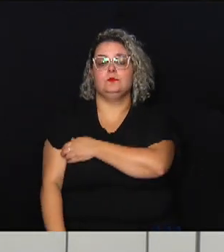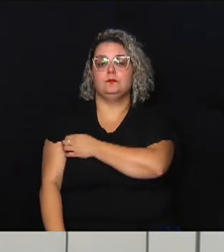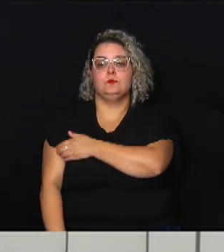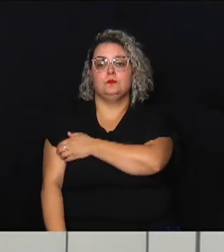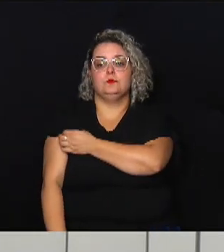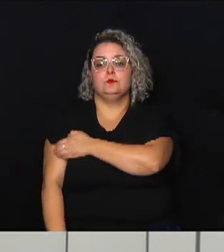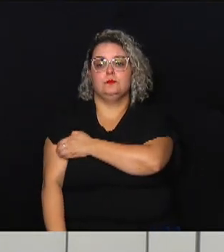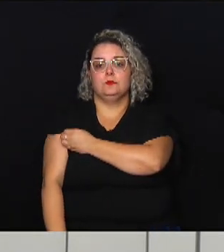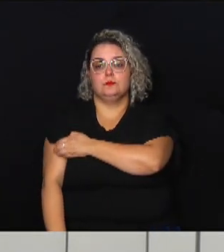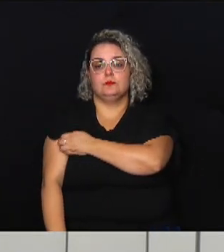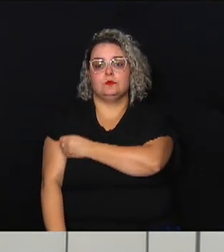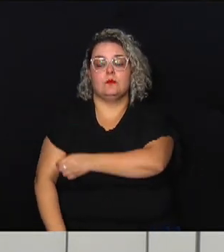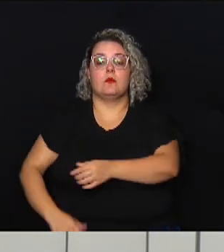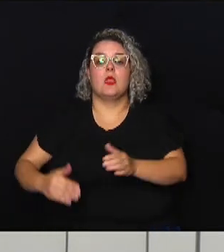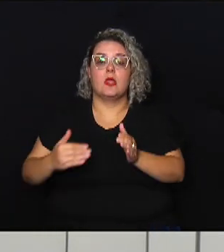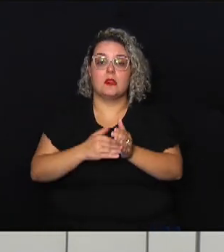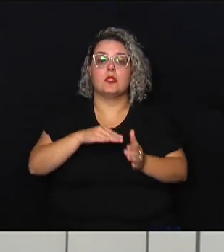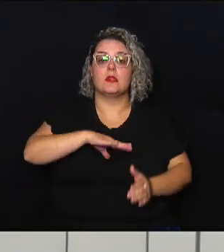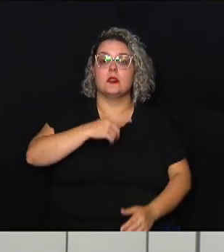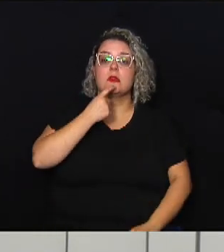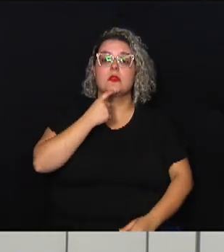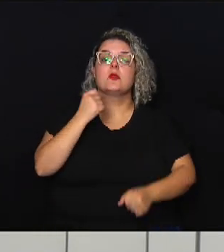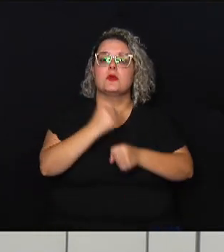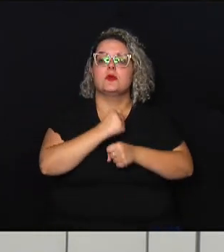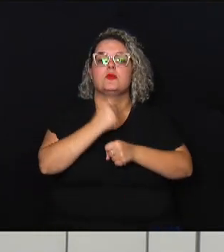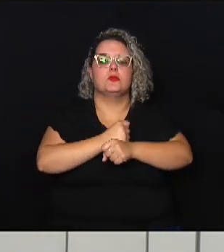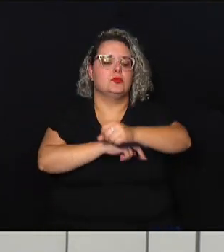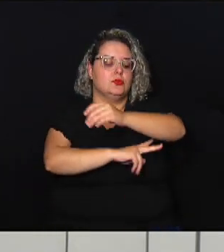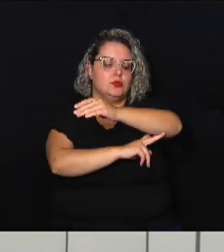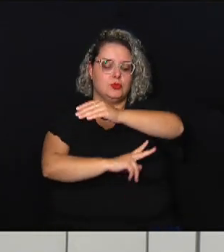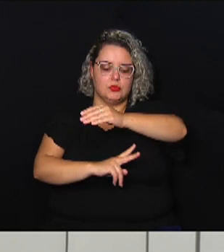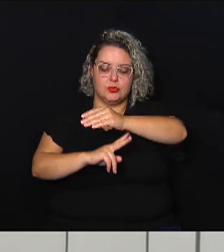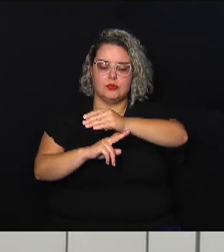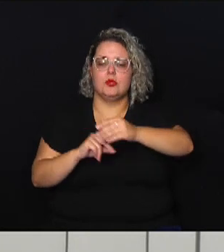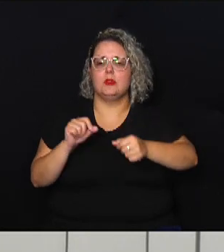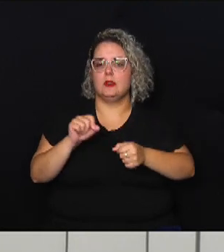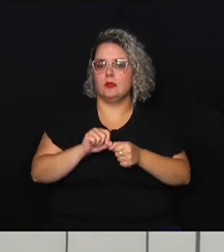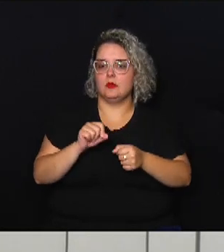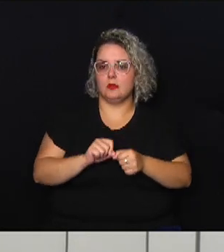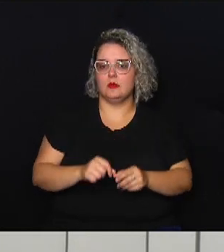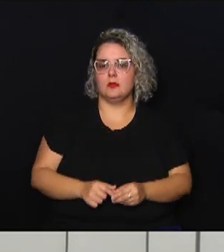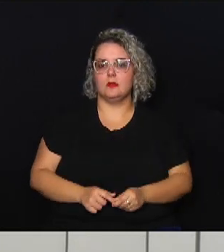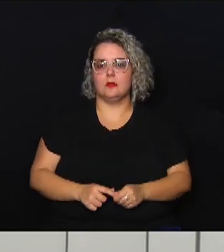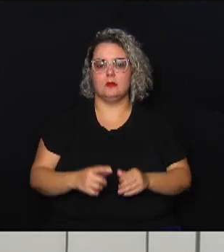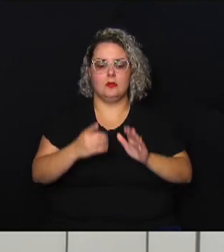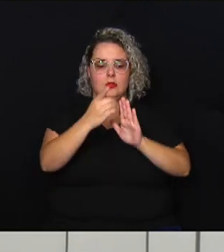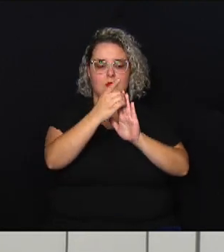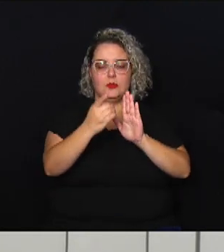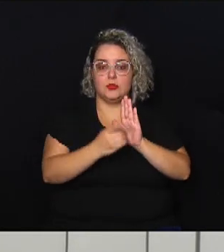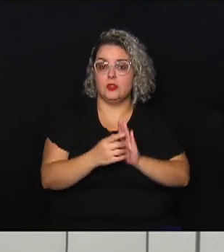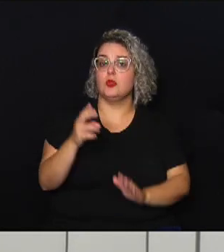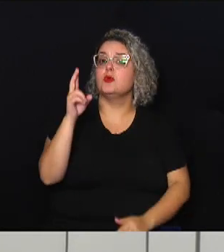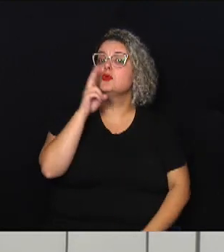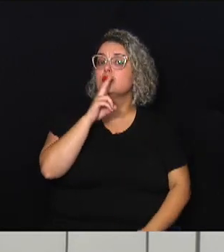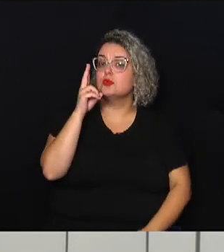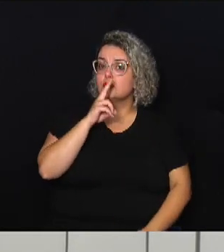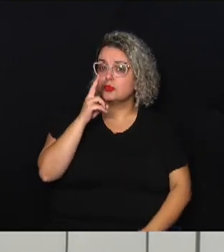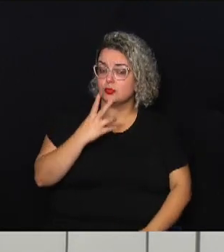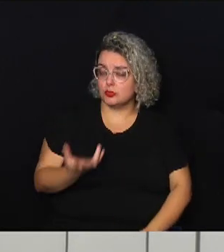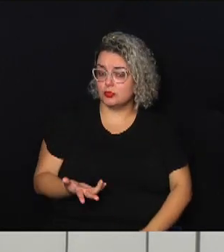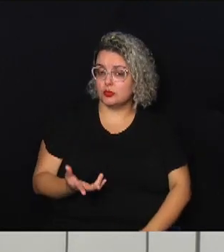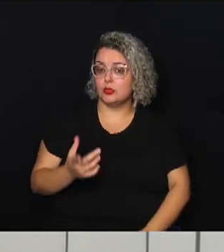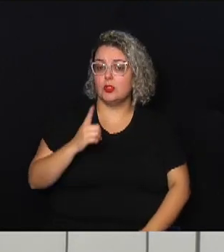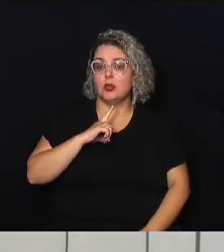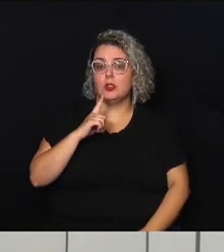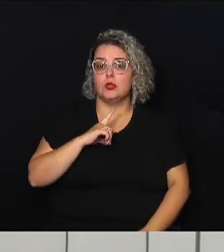Campinas construa a ponte que deve ser feita aí a partir do decreto emergencial que nós temos